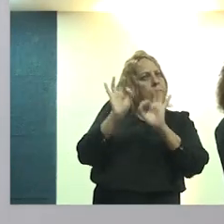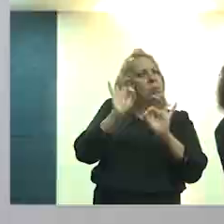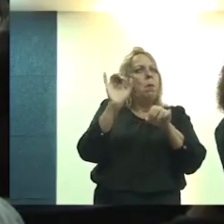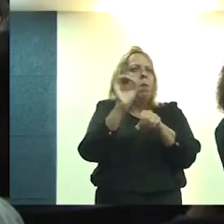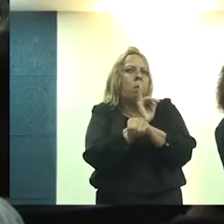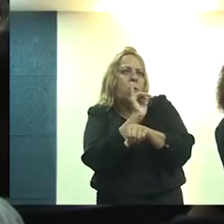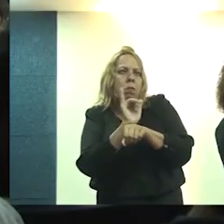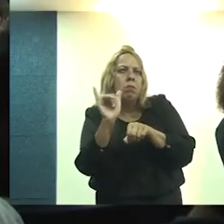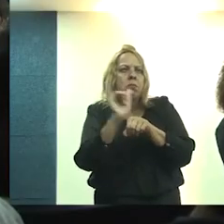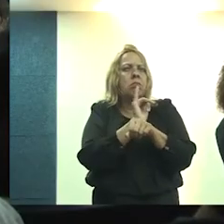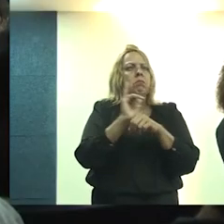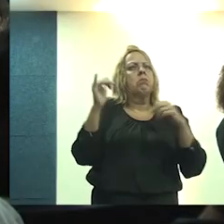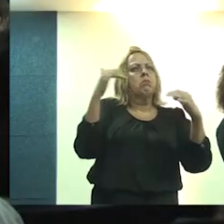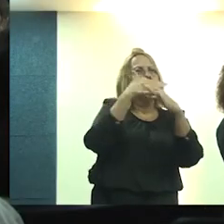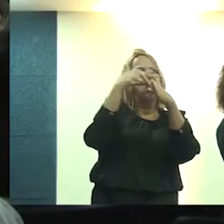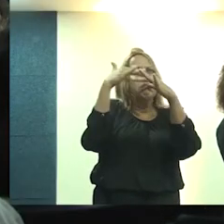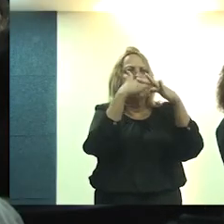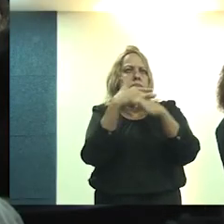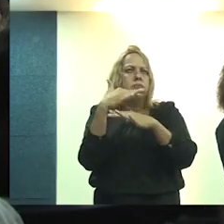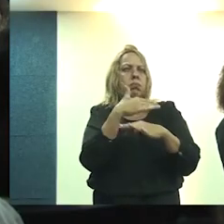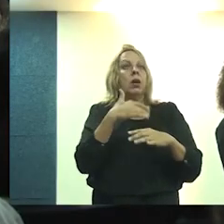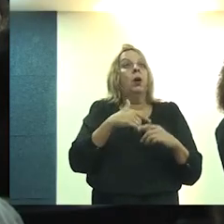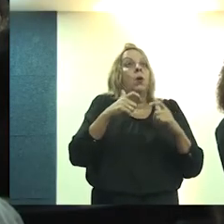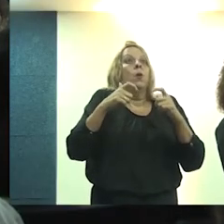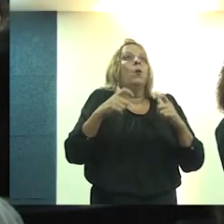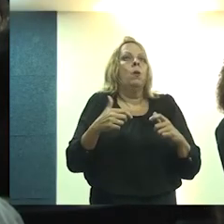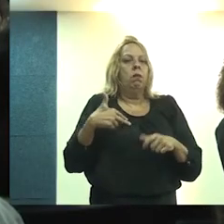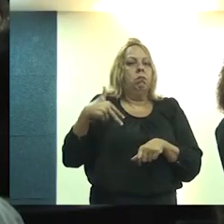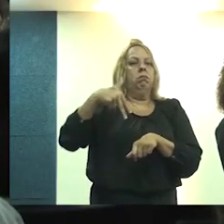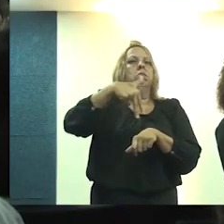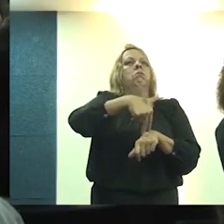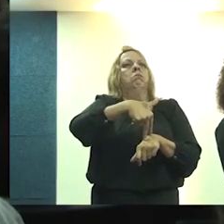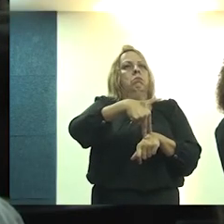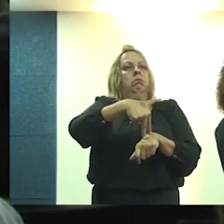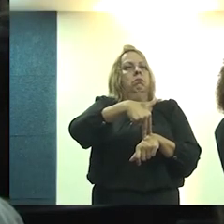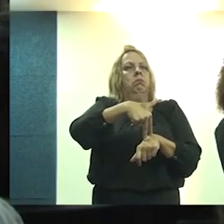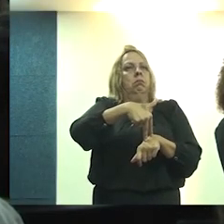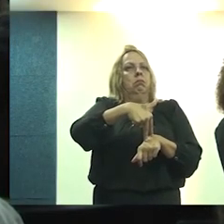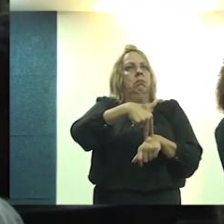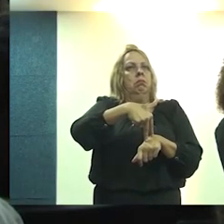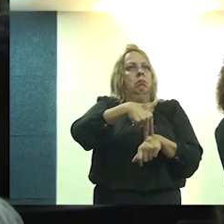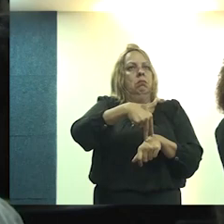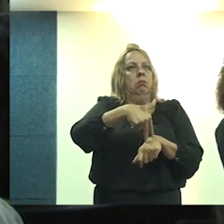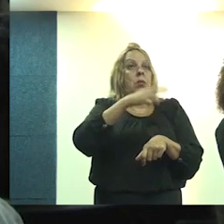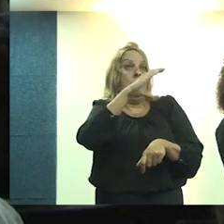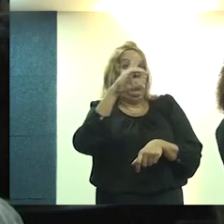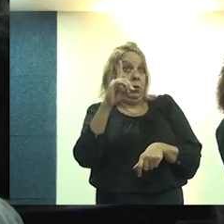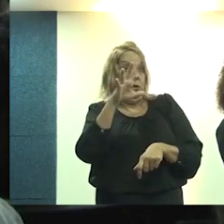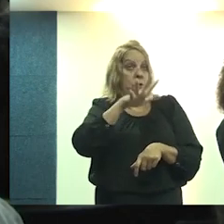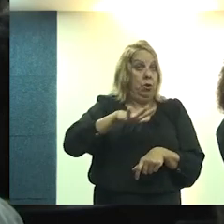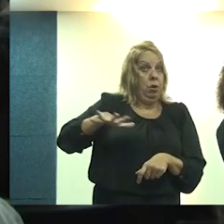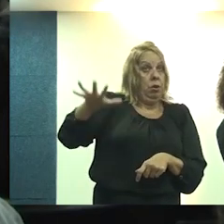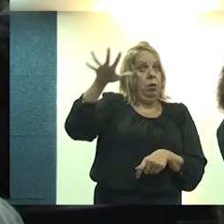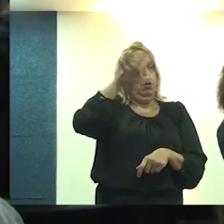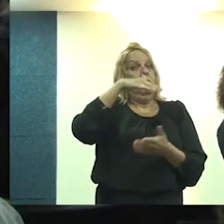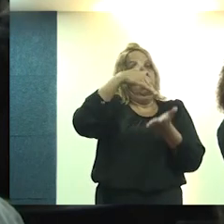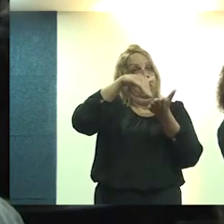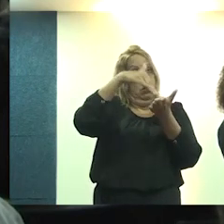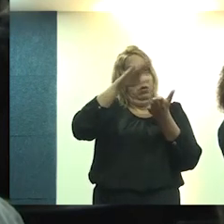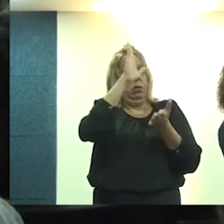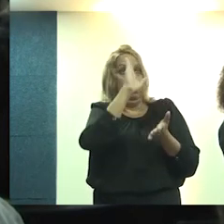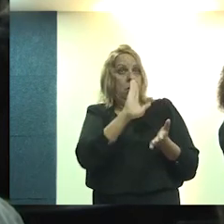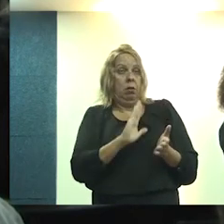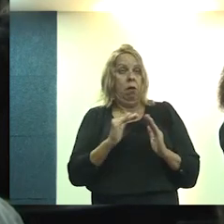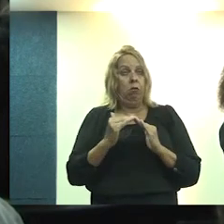recriação do Ministério das Cidades e agora, no lugar de fala que eu estou aqui enquanto coordenador-geral na